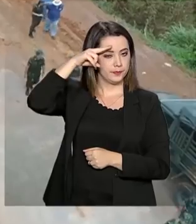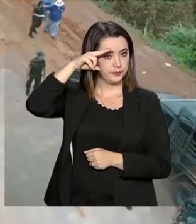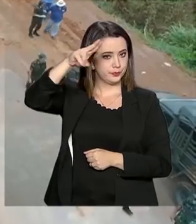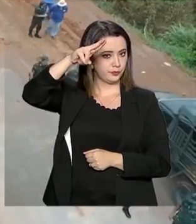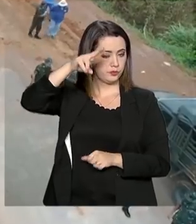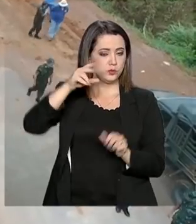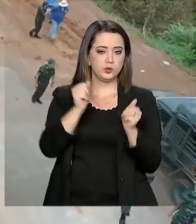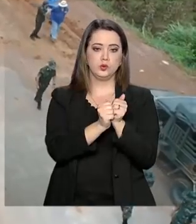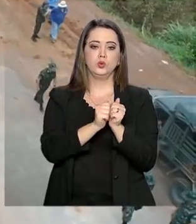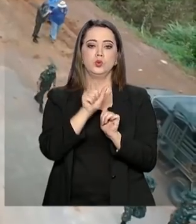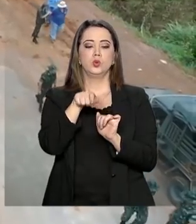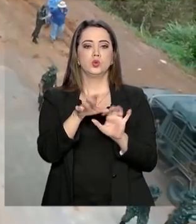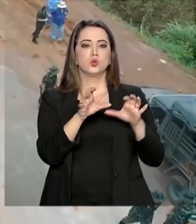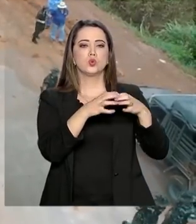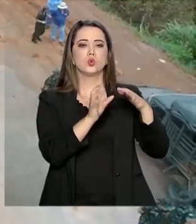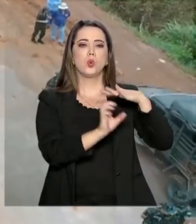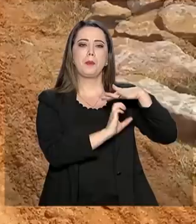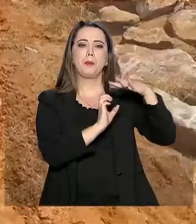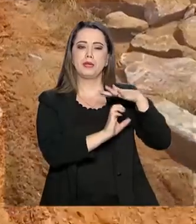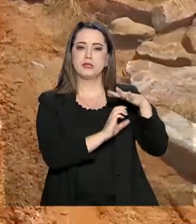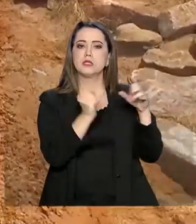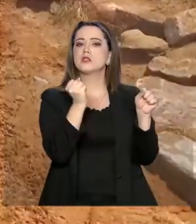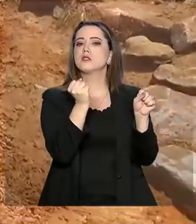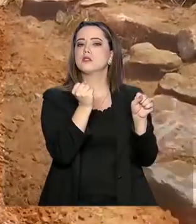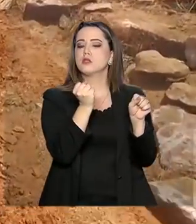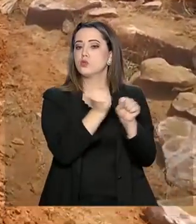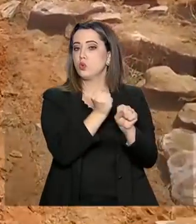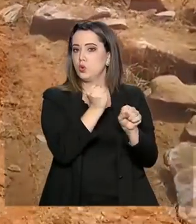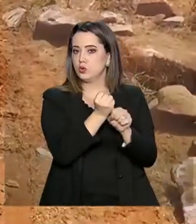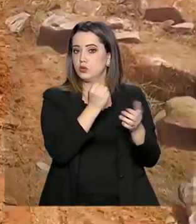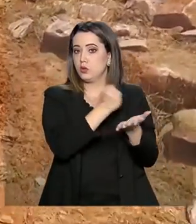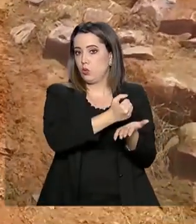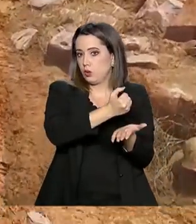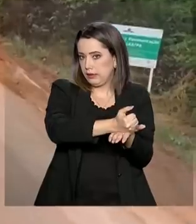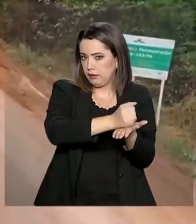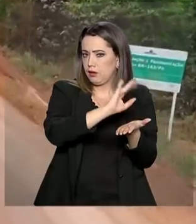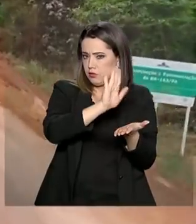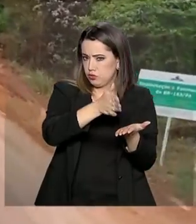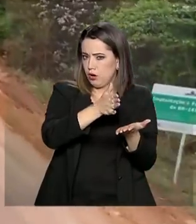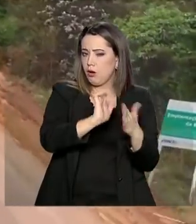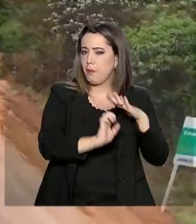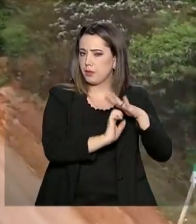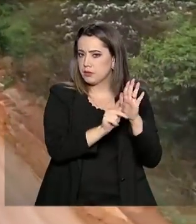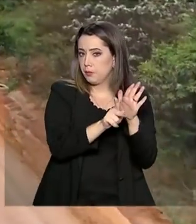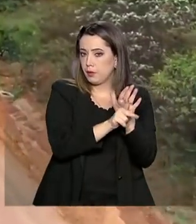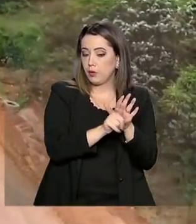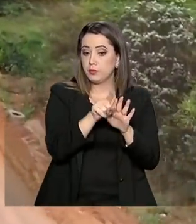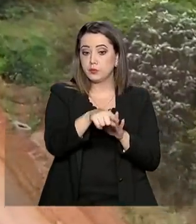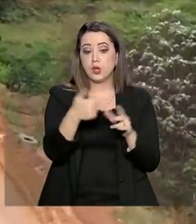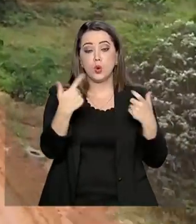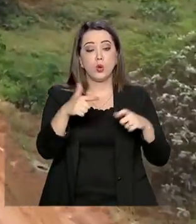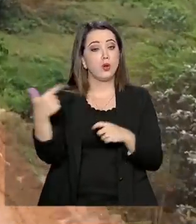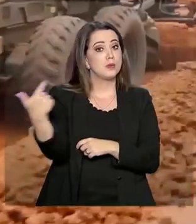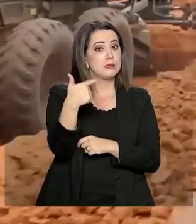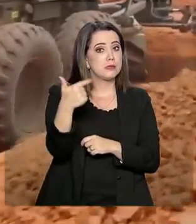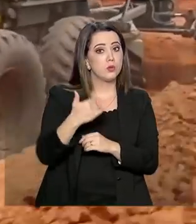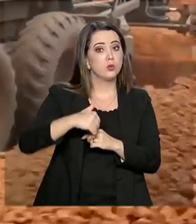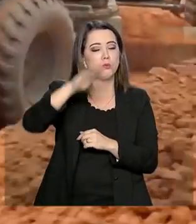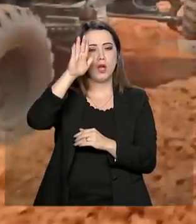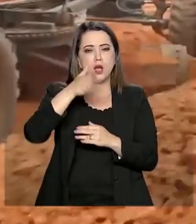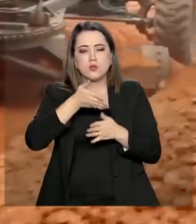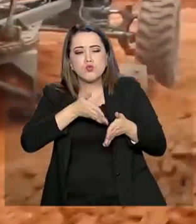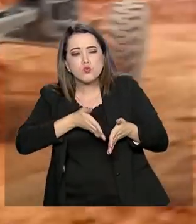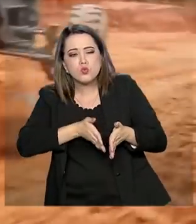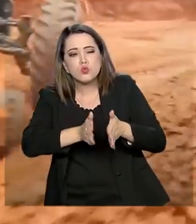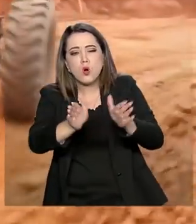obras, juntamente com outra empresa contratada. A rodovia é o segundo principal corredor logístico do país. O